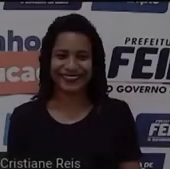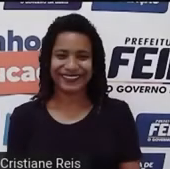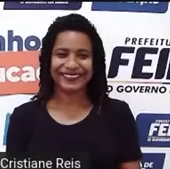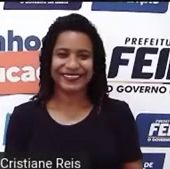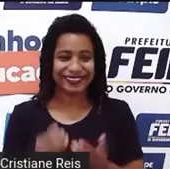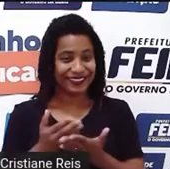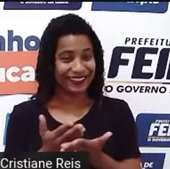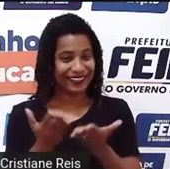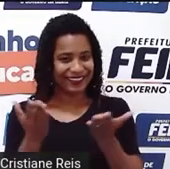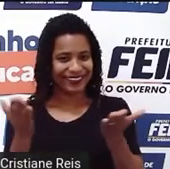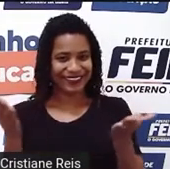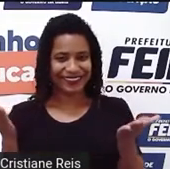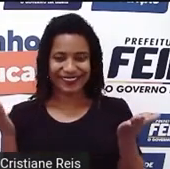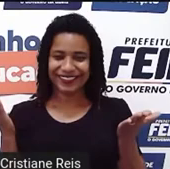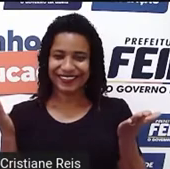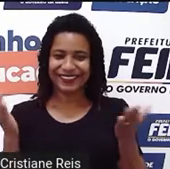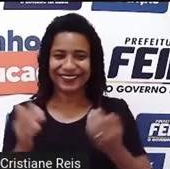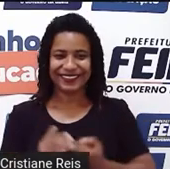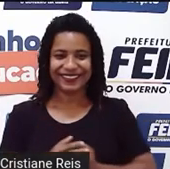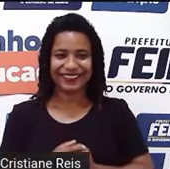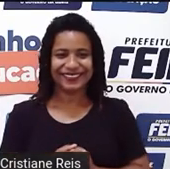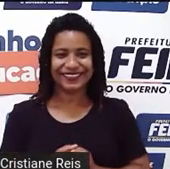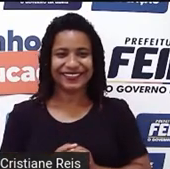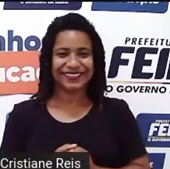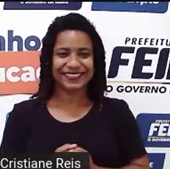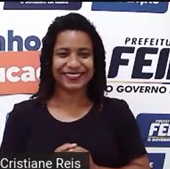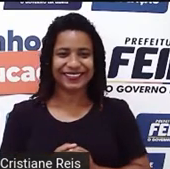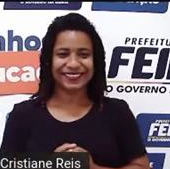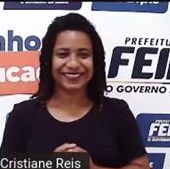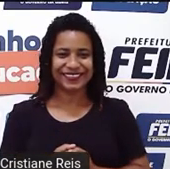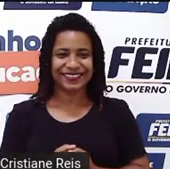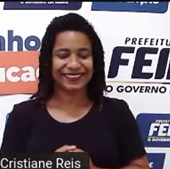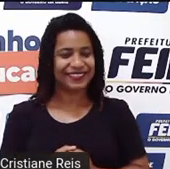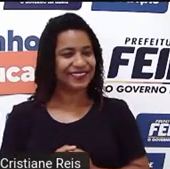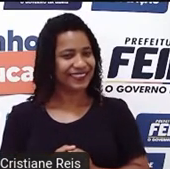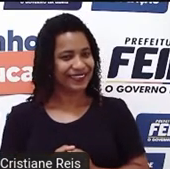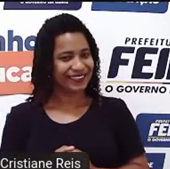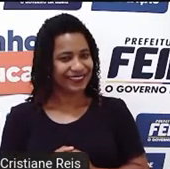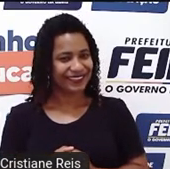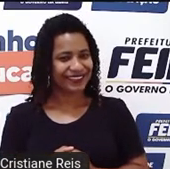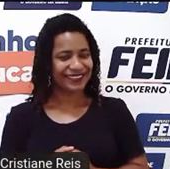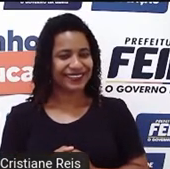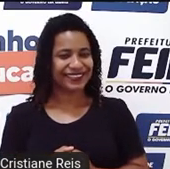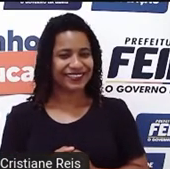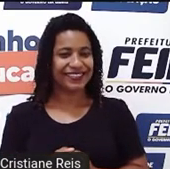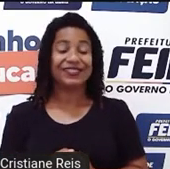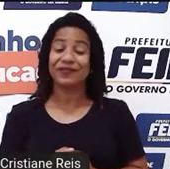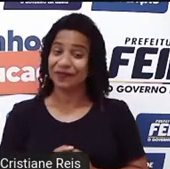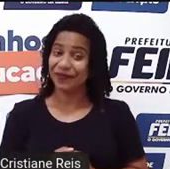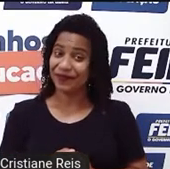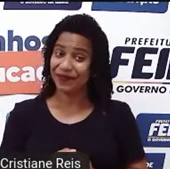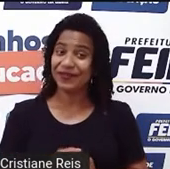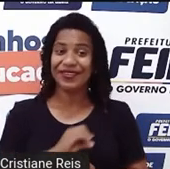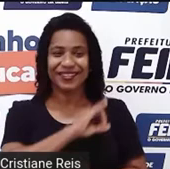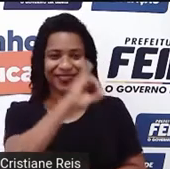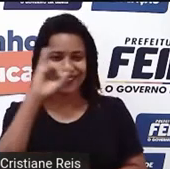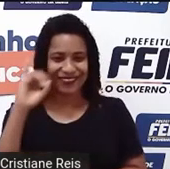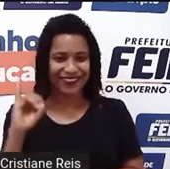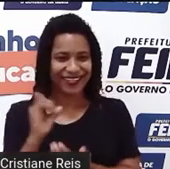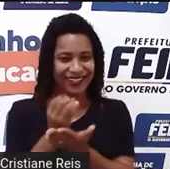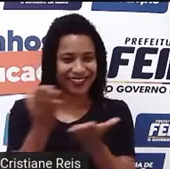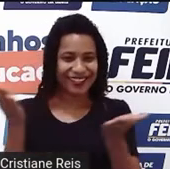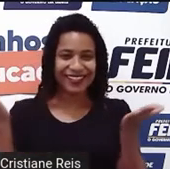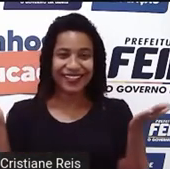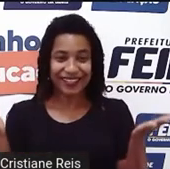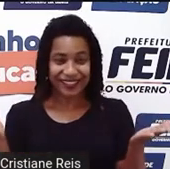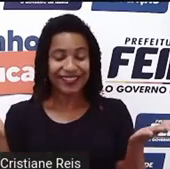Olá pessoal, eu estou aqui de novo, eu sou Elza Silva, sou sua professora de inglês. Olá pessoal,